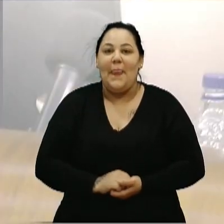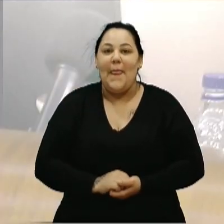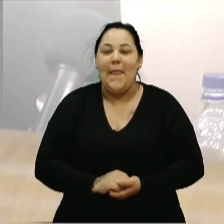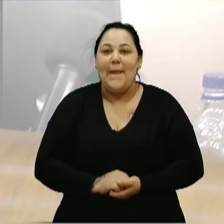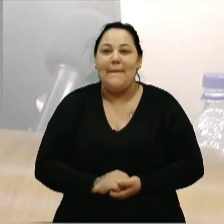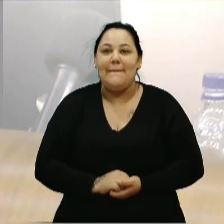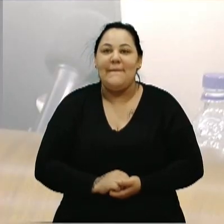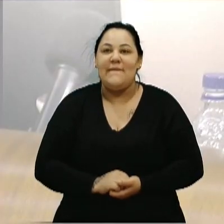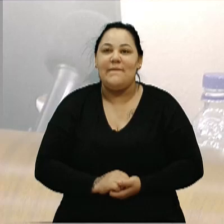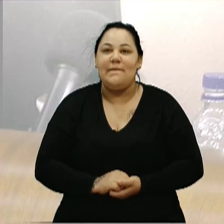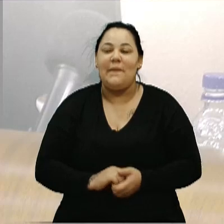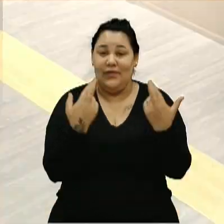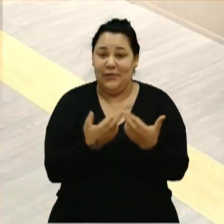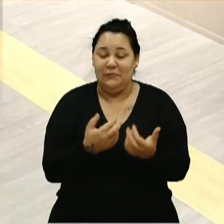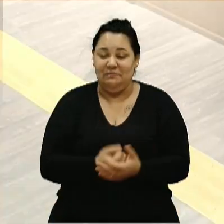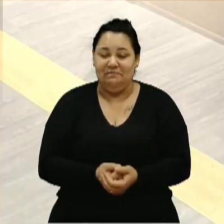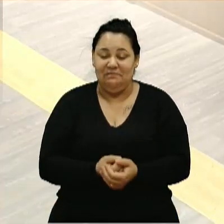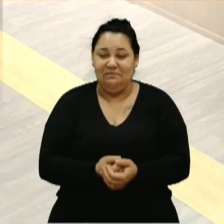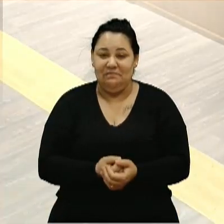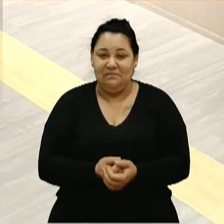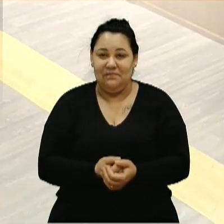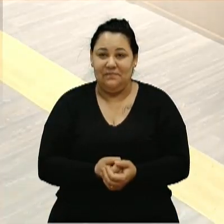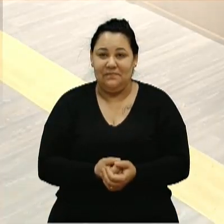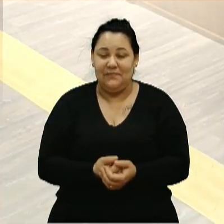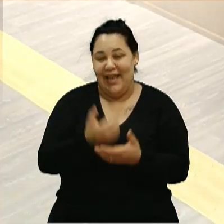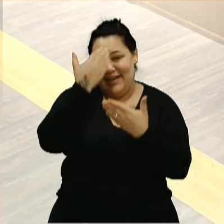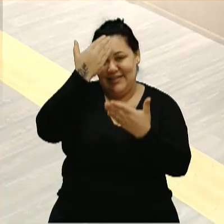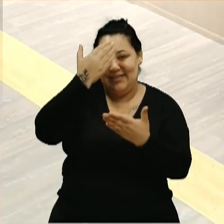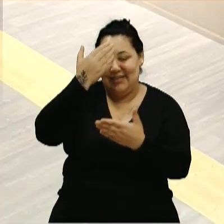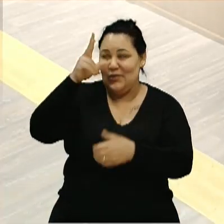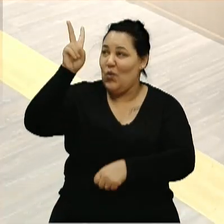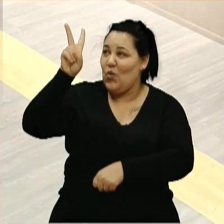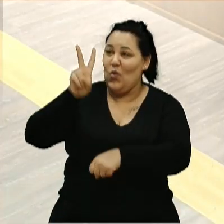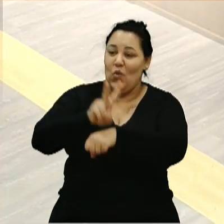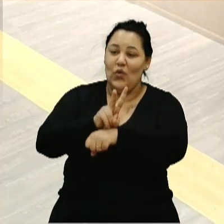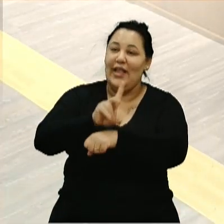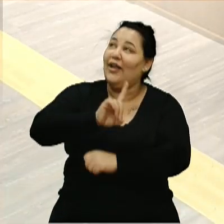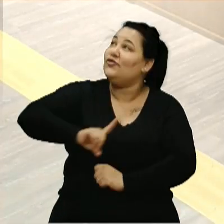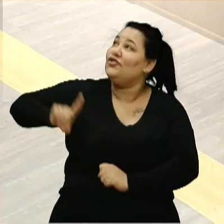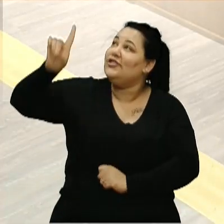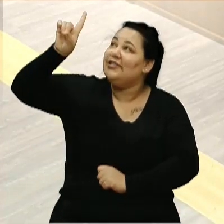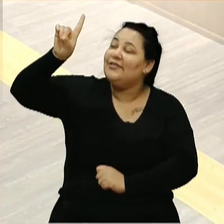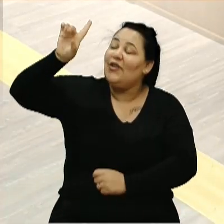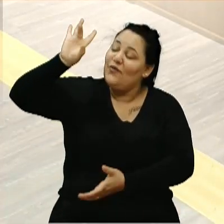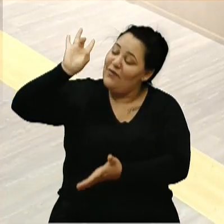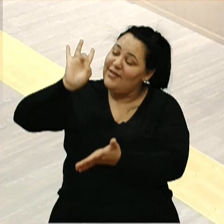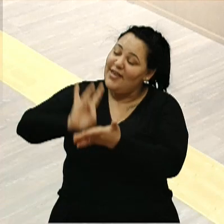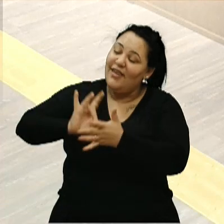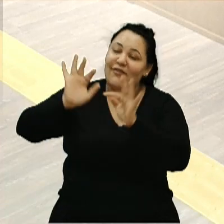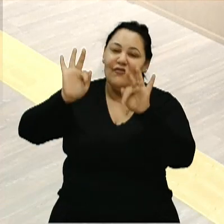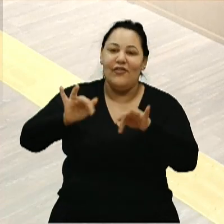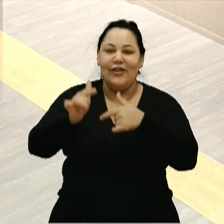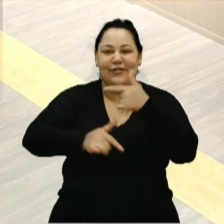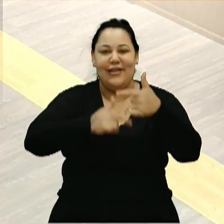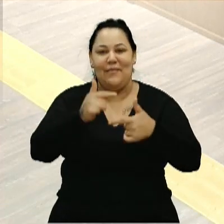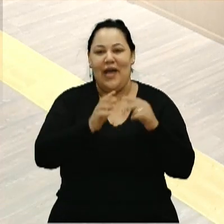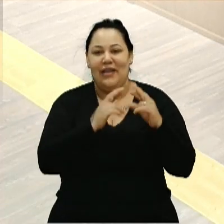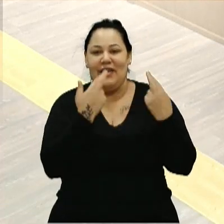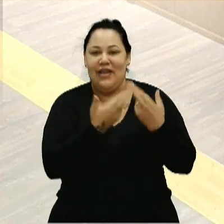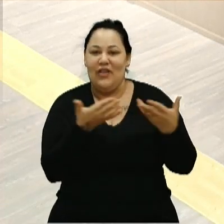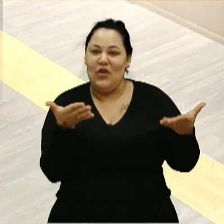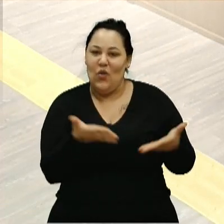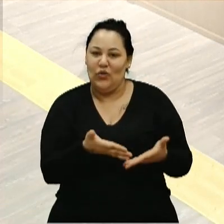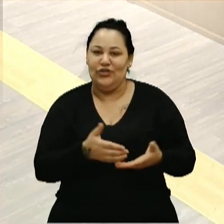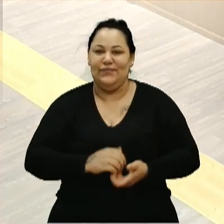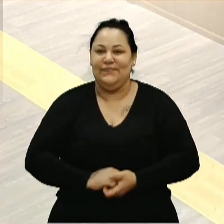Encerramos, então, a ordem do dia e agradecendo a proteção de Deus, declaro encerrados os trabalhos da